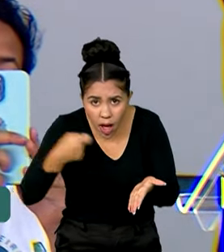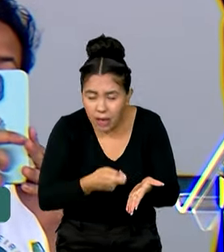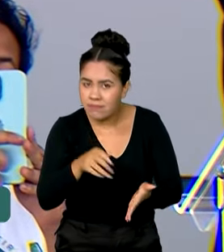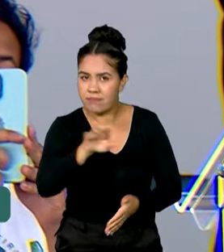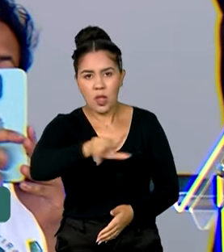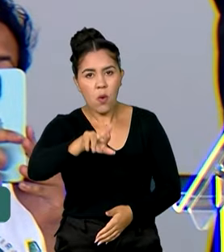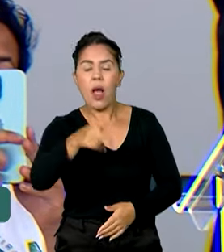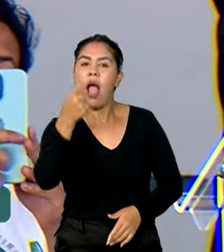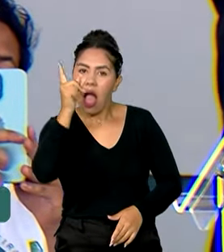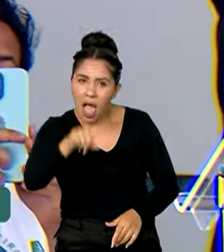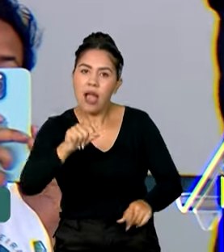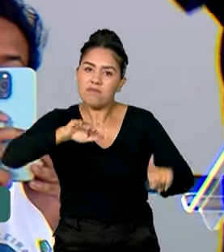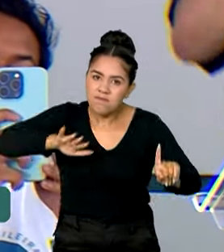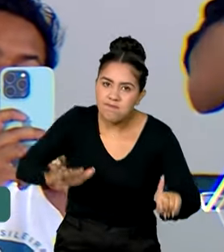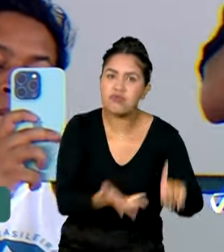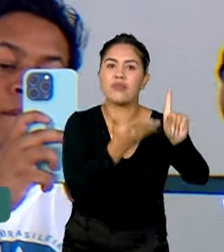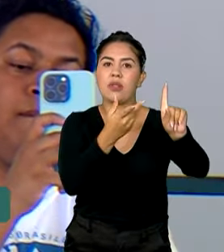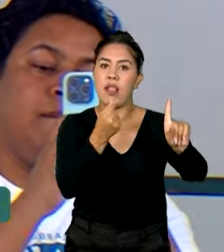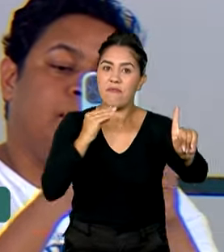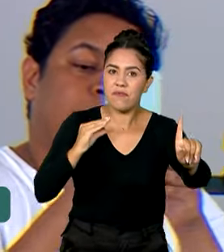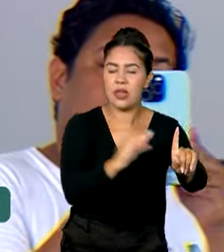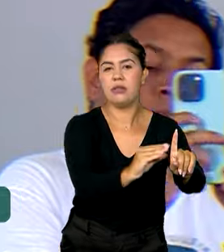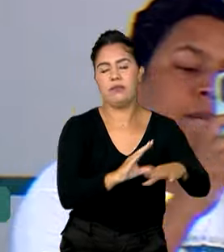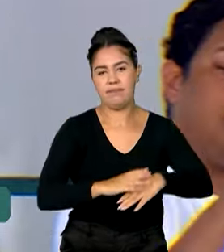investimento. Segundo,